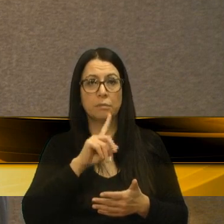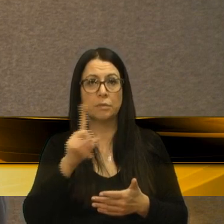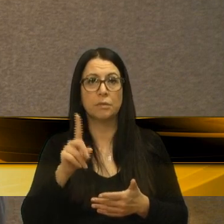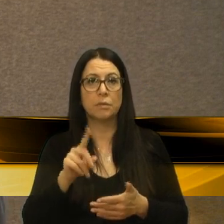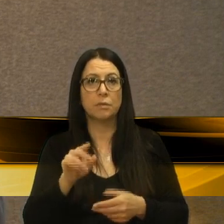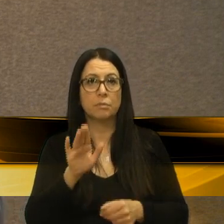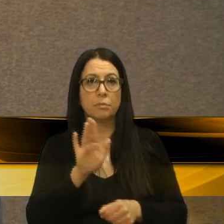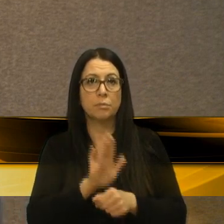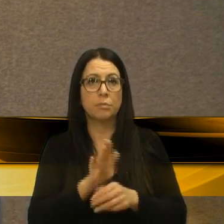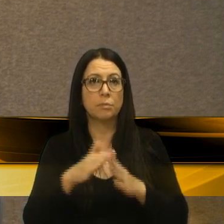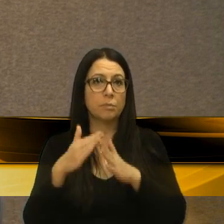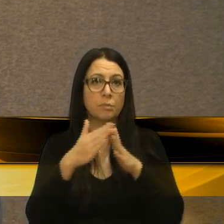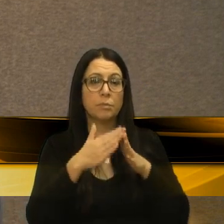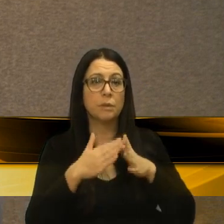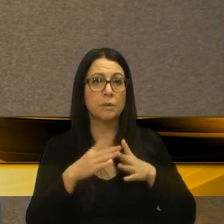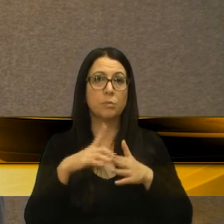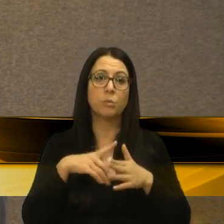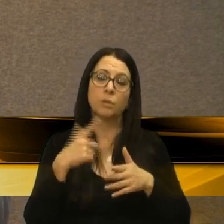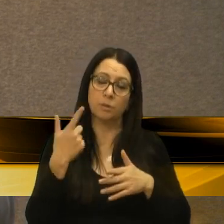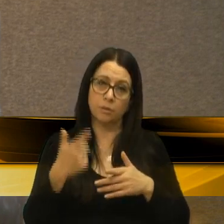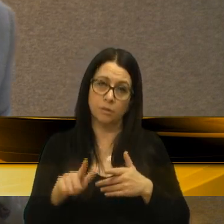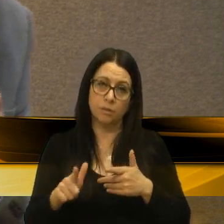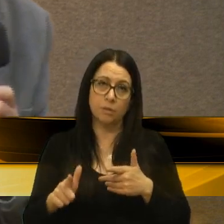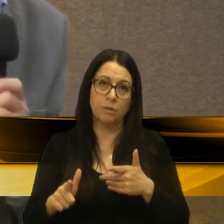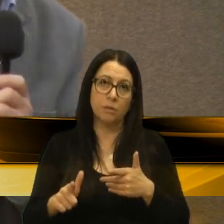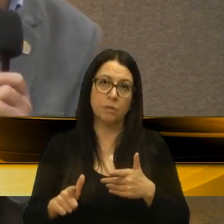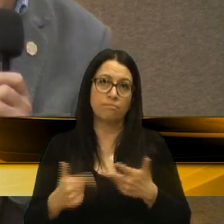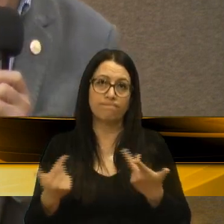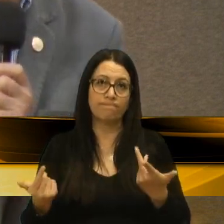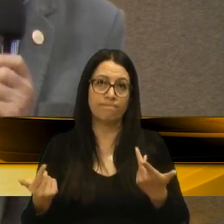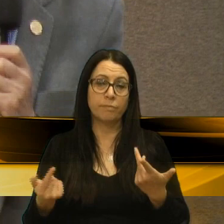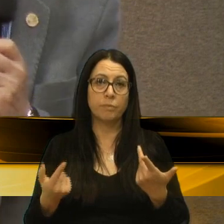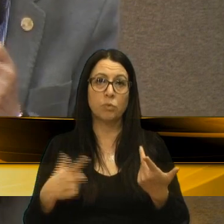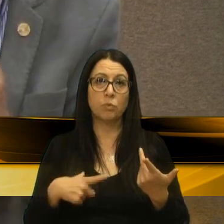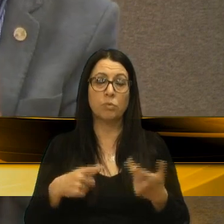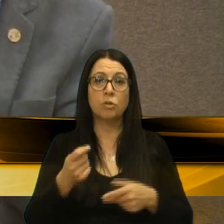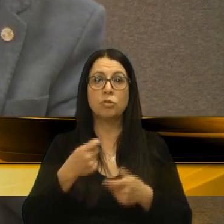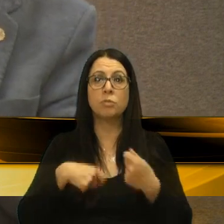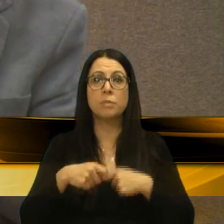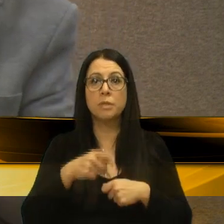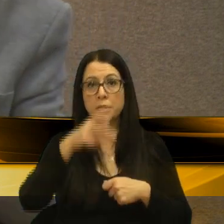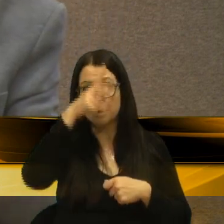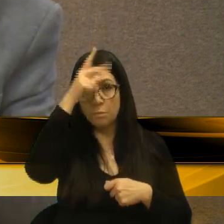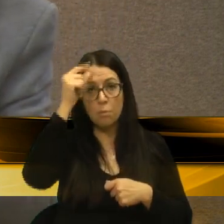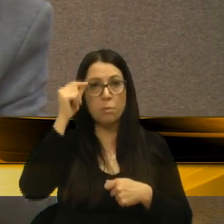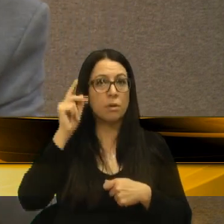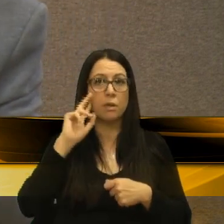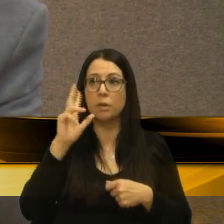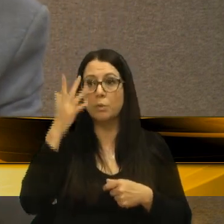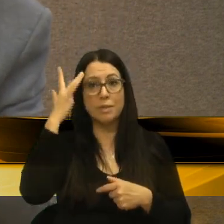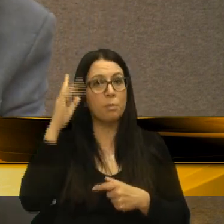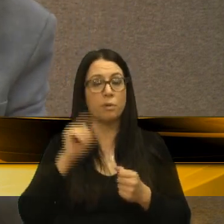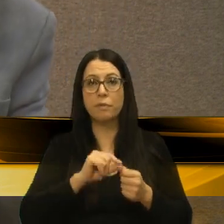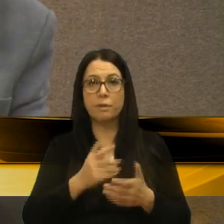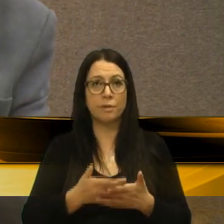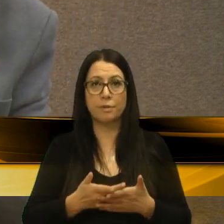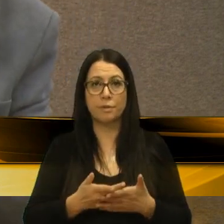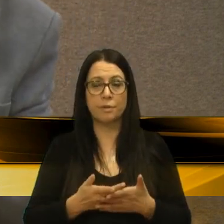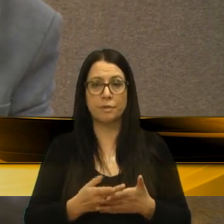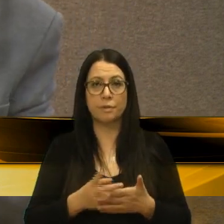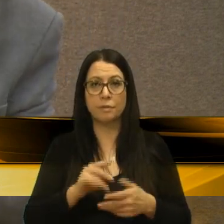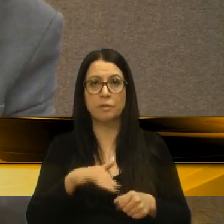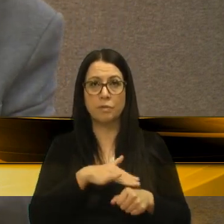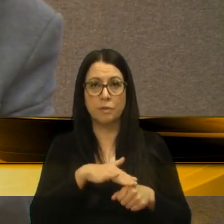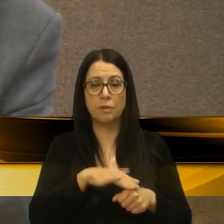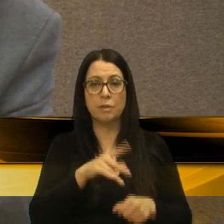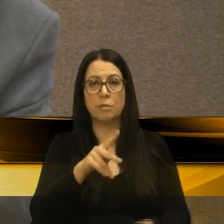socorrer esses moradores por, de novo, uma questão onde a administração pública bate cabeça. Na ocasião, nós fomos ali falar com o